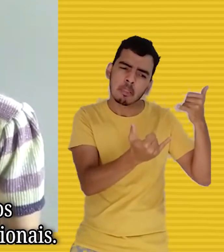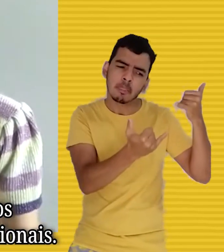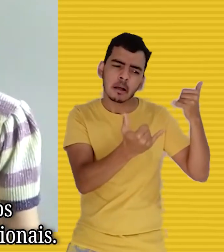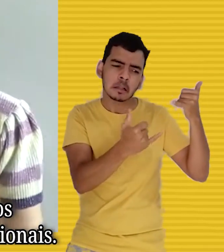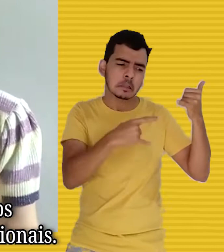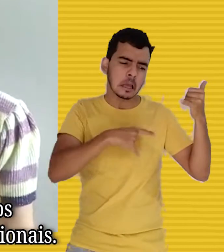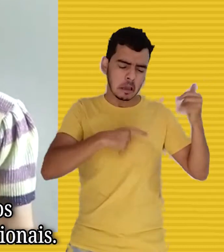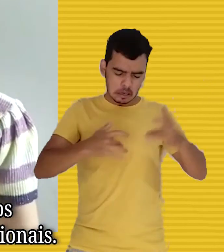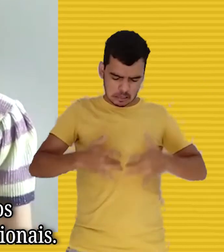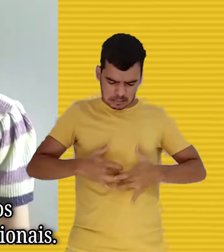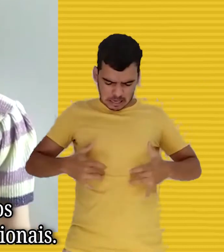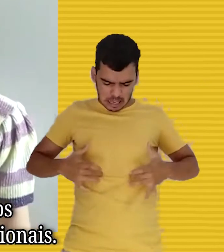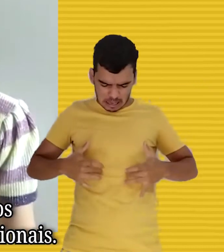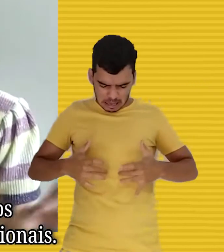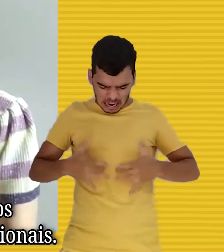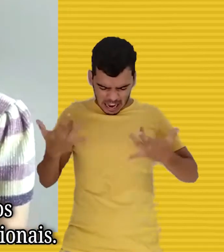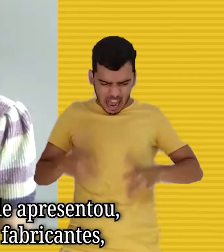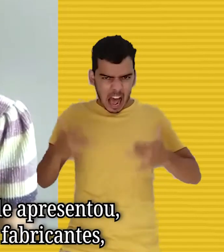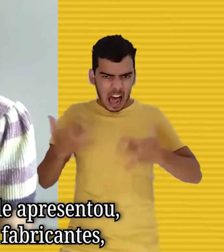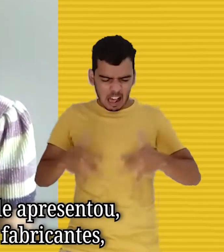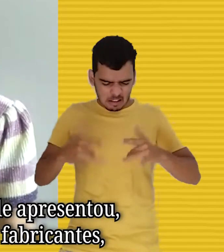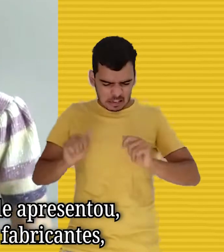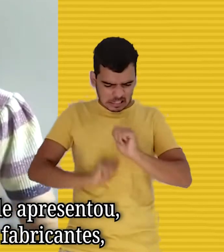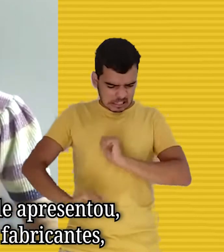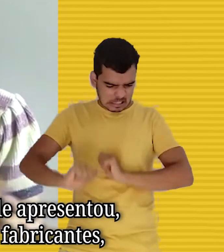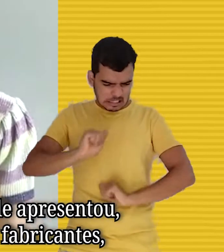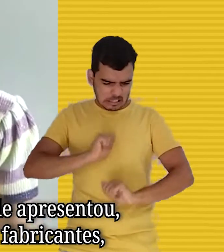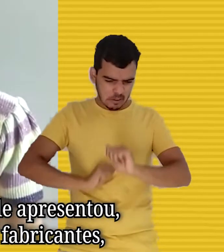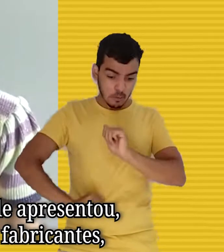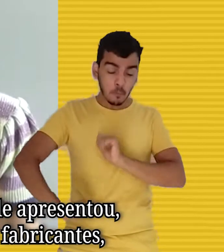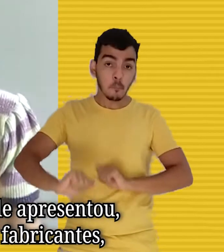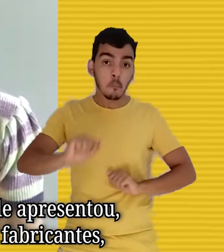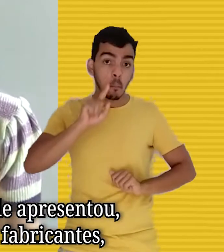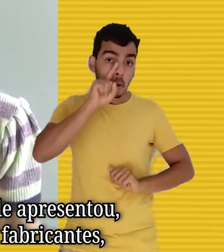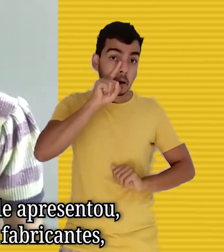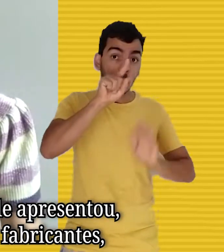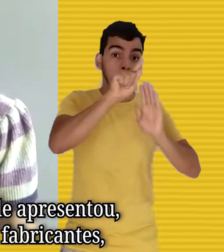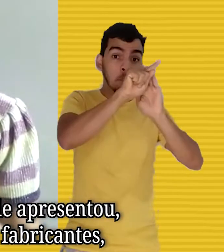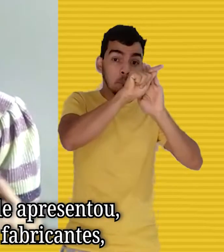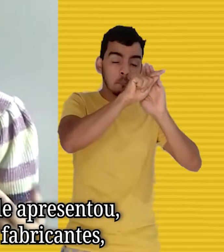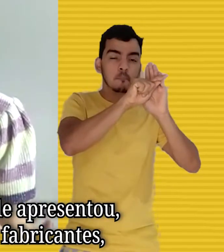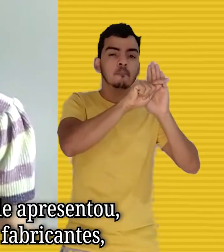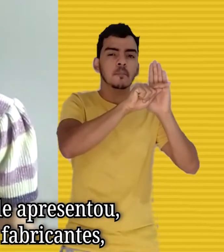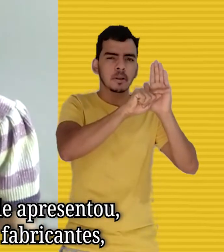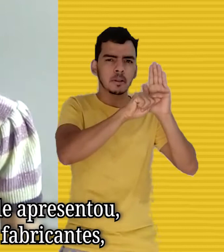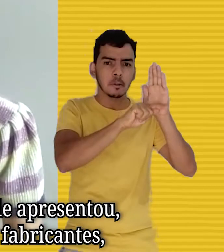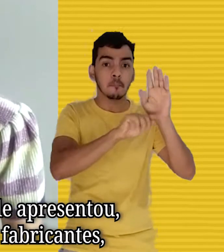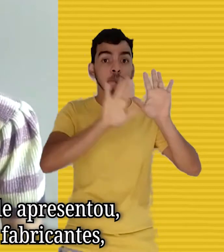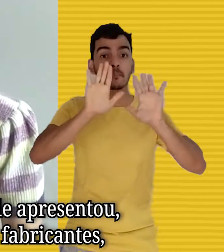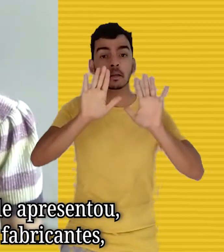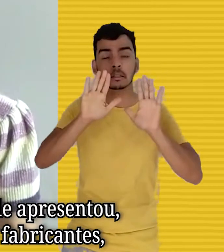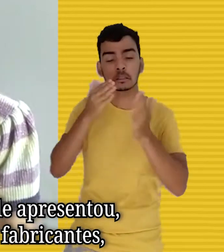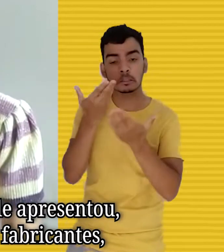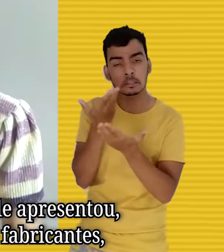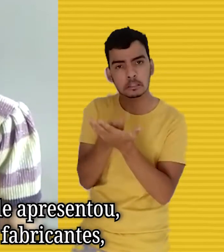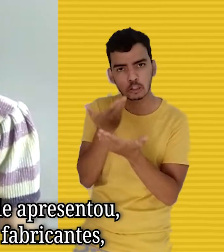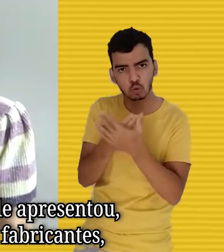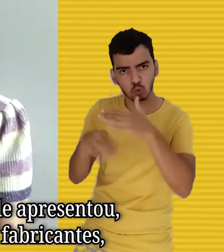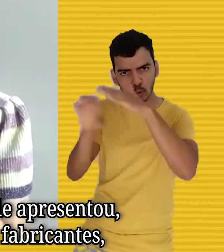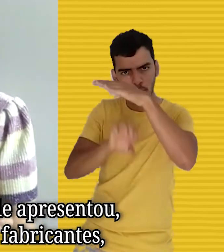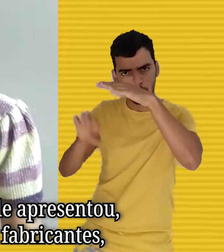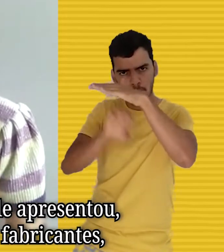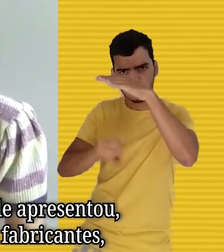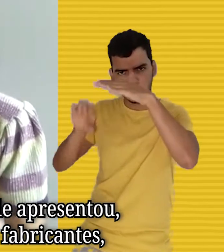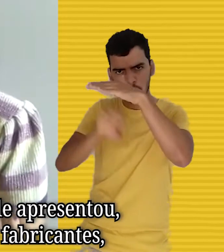-inflamatórios convencionais. Pois é, só que esse medicamento, ele apresentou em estudos